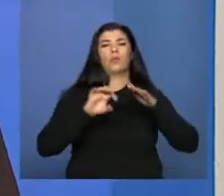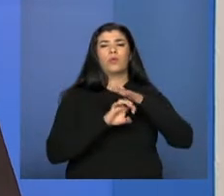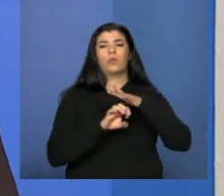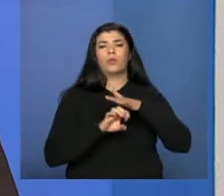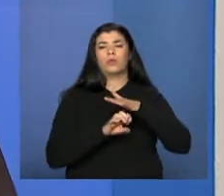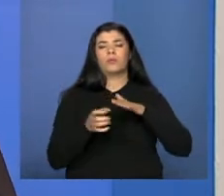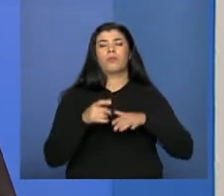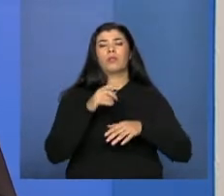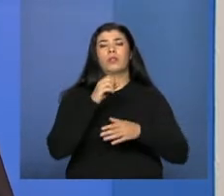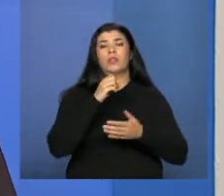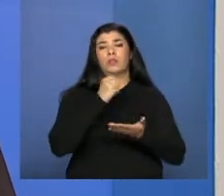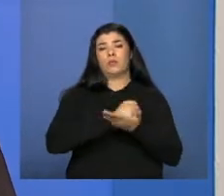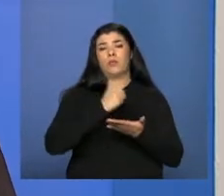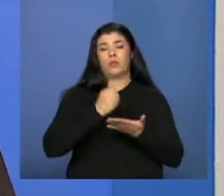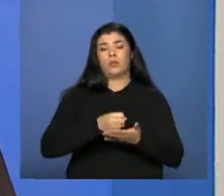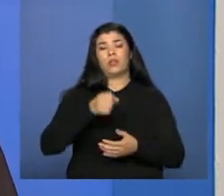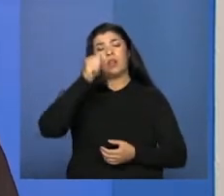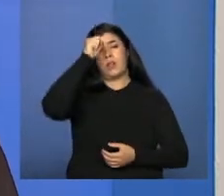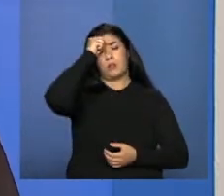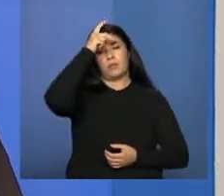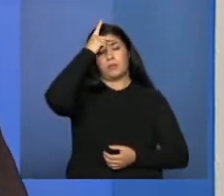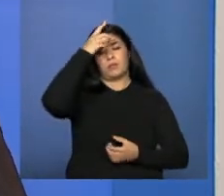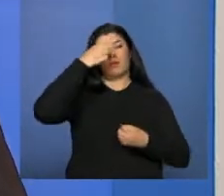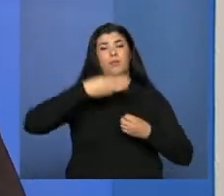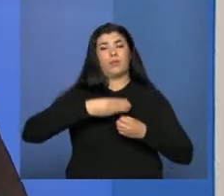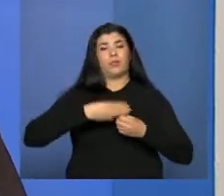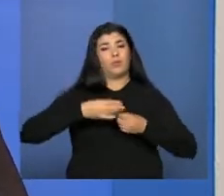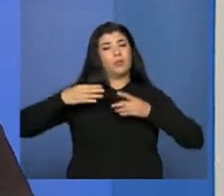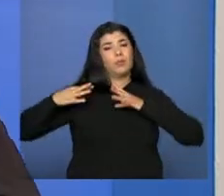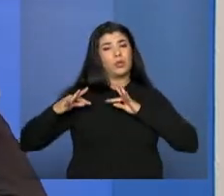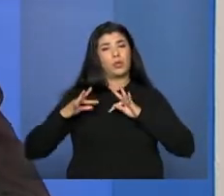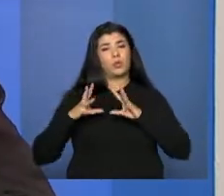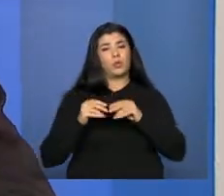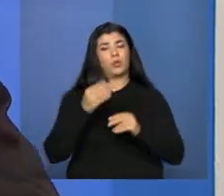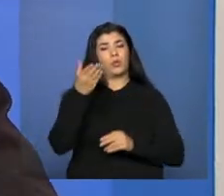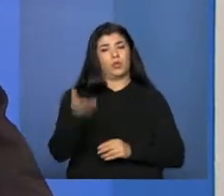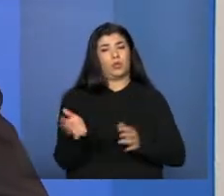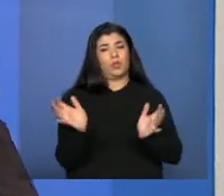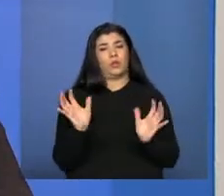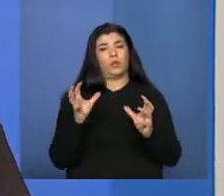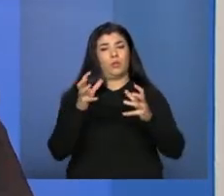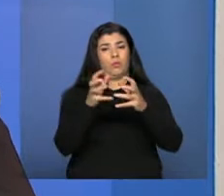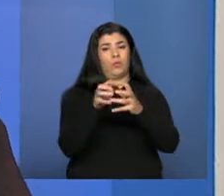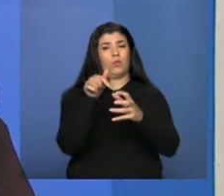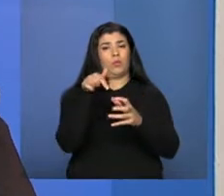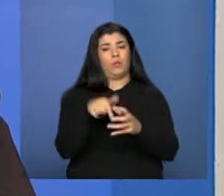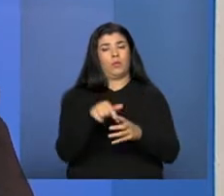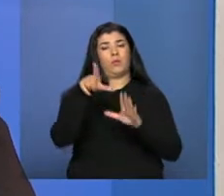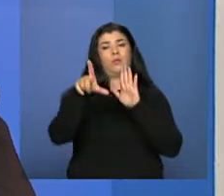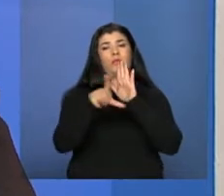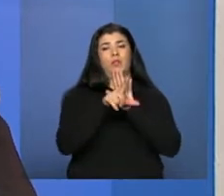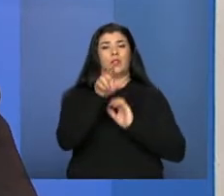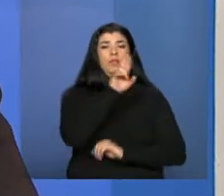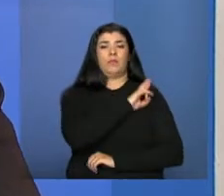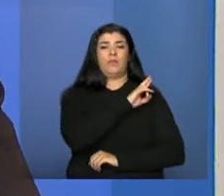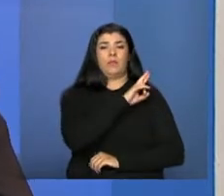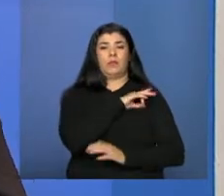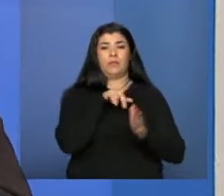município, Pela própria prefeitura, todos esses profissionais são contabilizados na lei de responsabilidade fiscal.